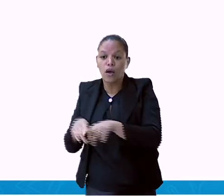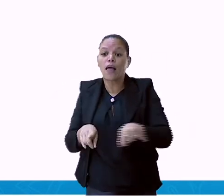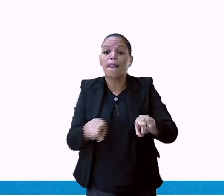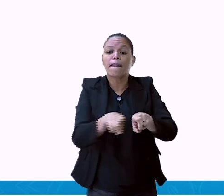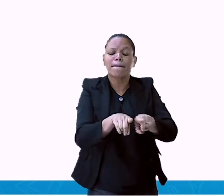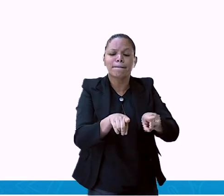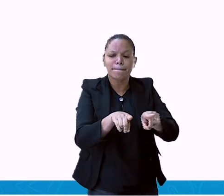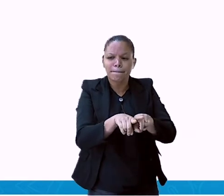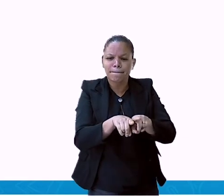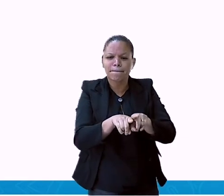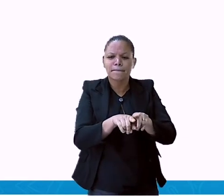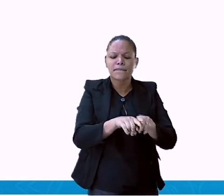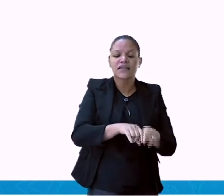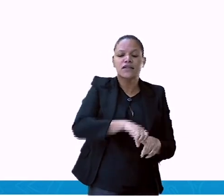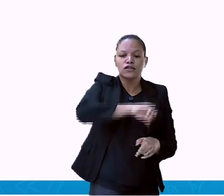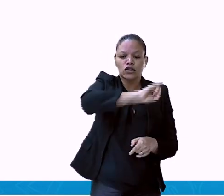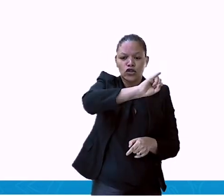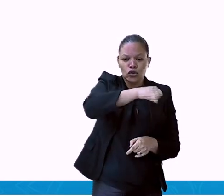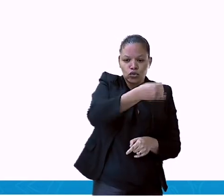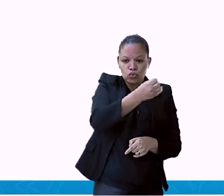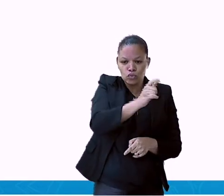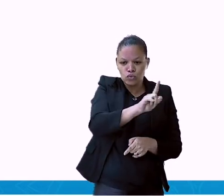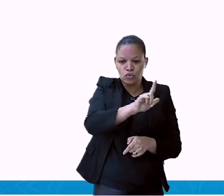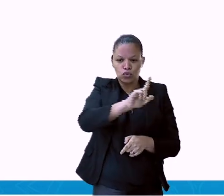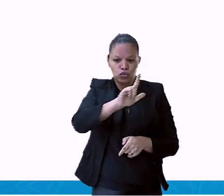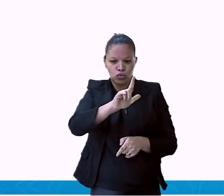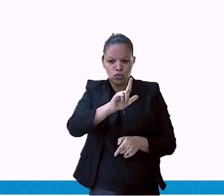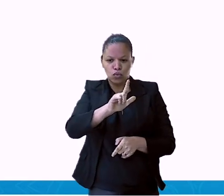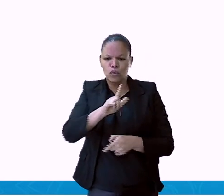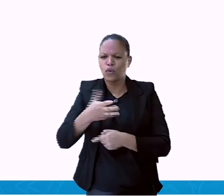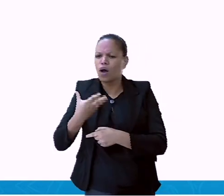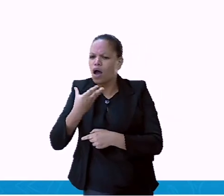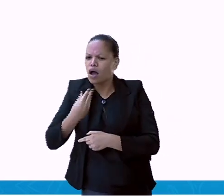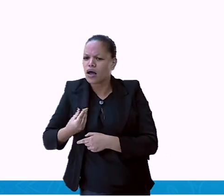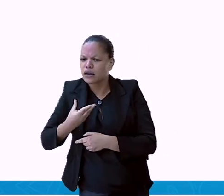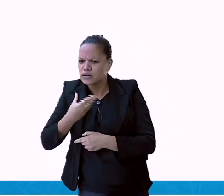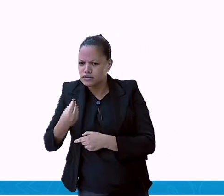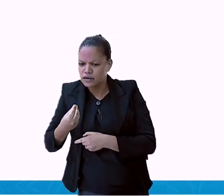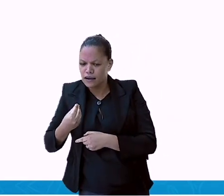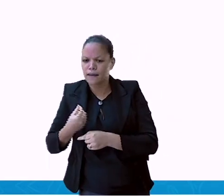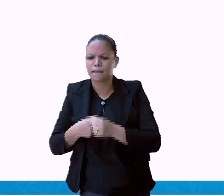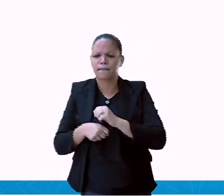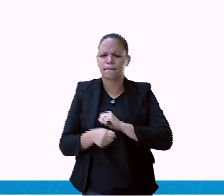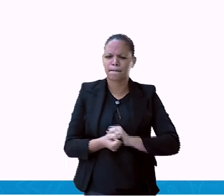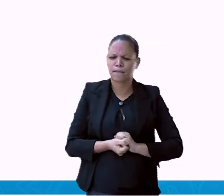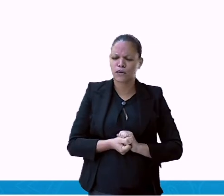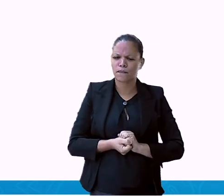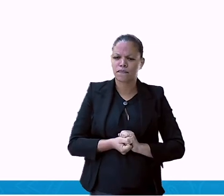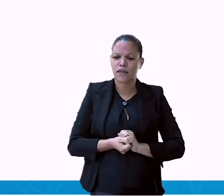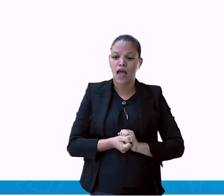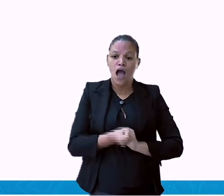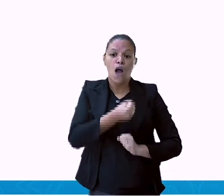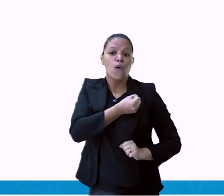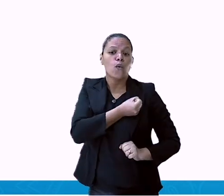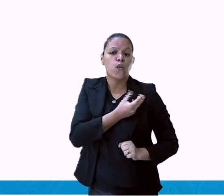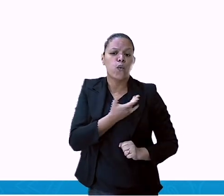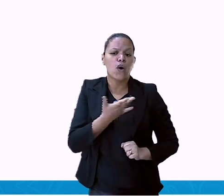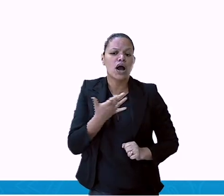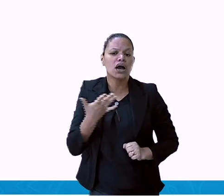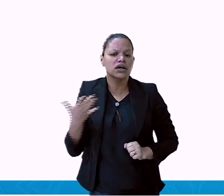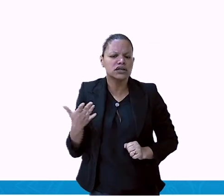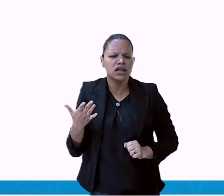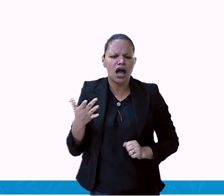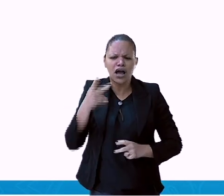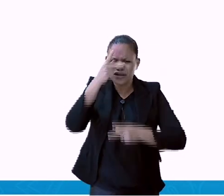especialidades, ortopedia, cardiologia e oftalmologia, e a quantidade de pacientes que